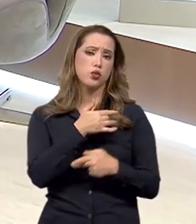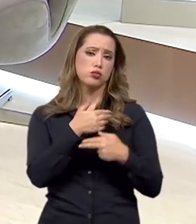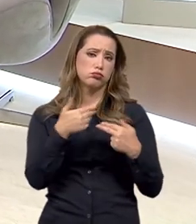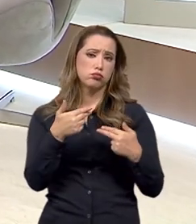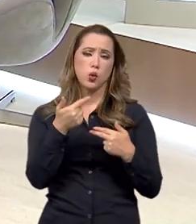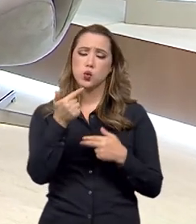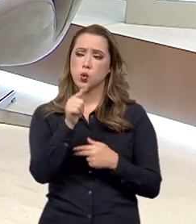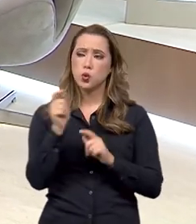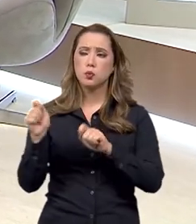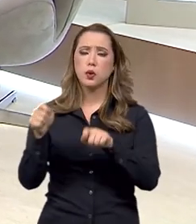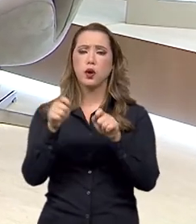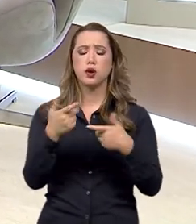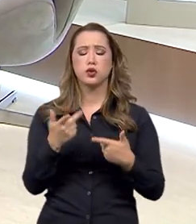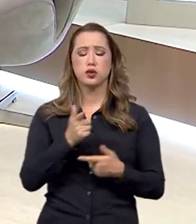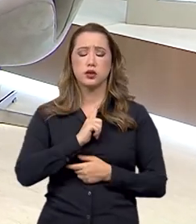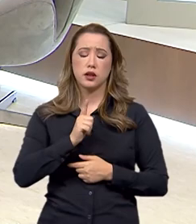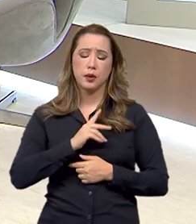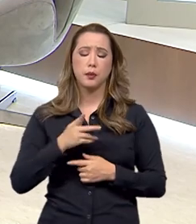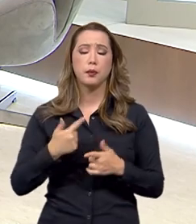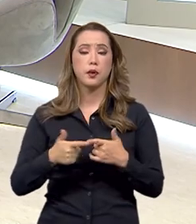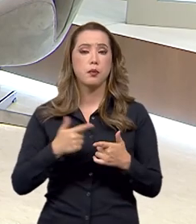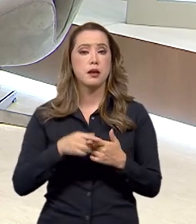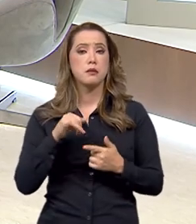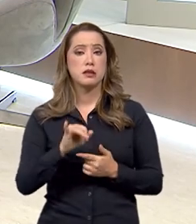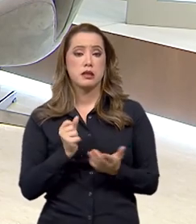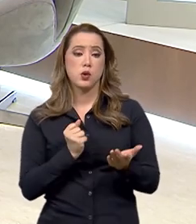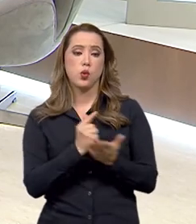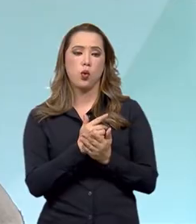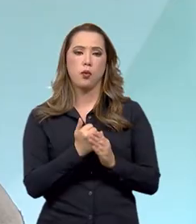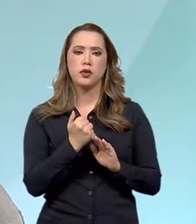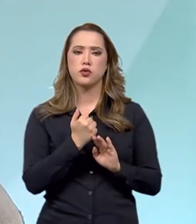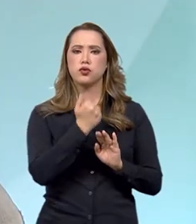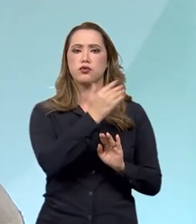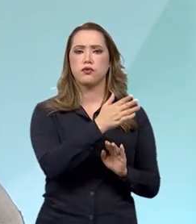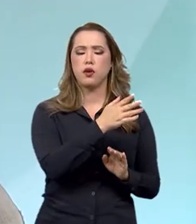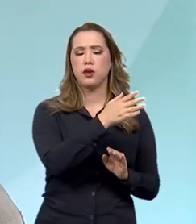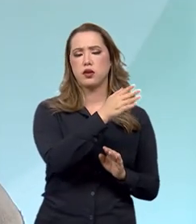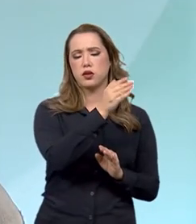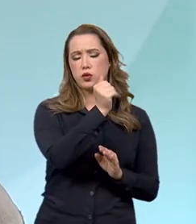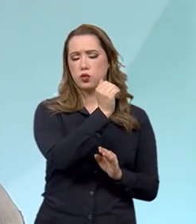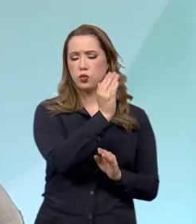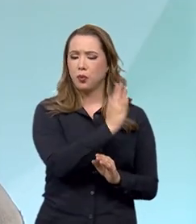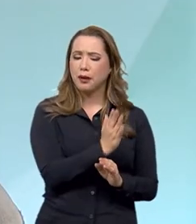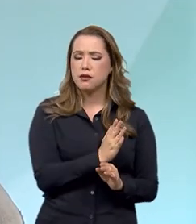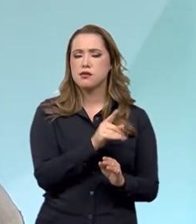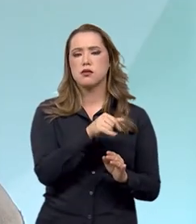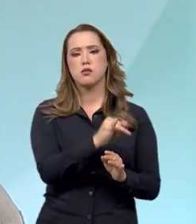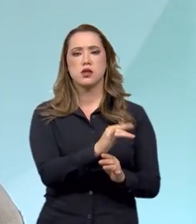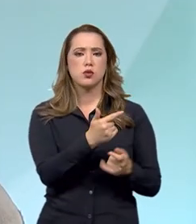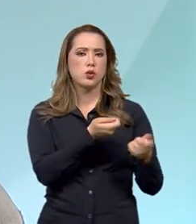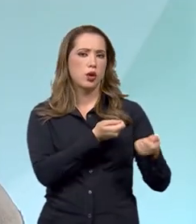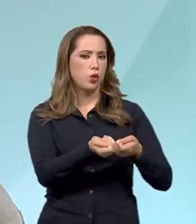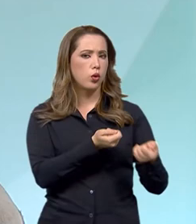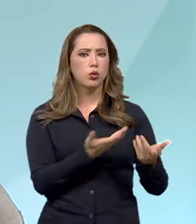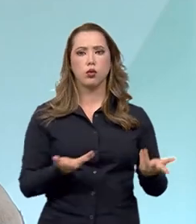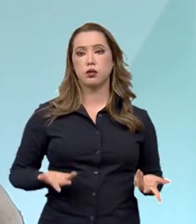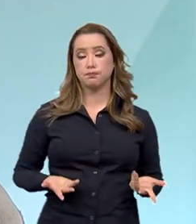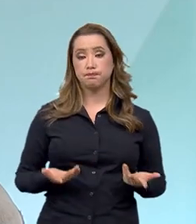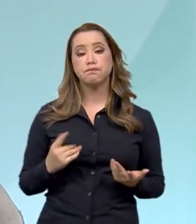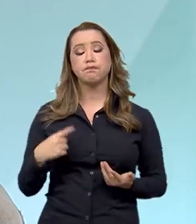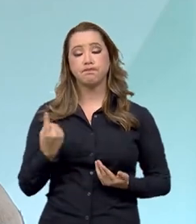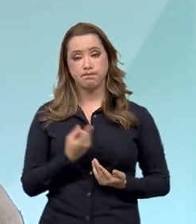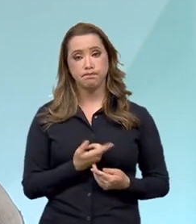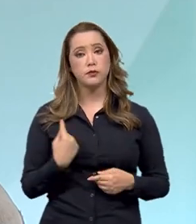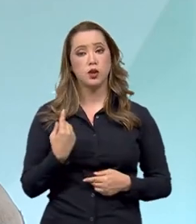poderiam ser vitimadas com isso. Então, a Receita Federal tem atividades muito complexas e muito amplas no